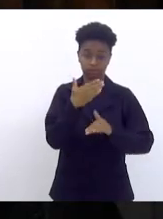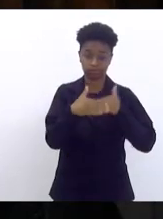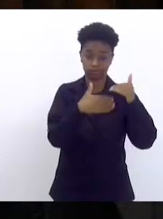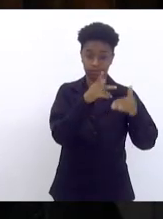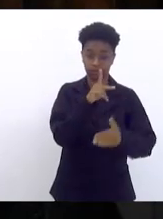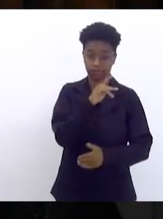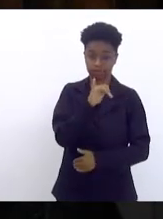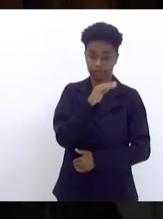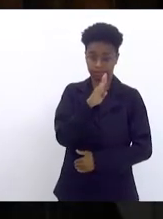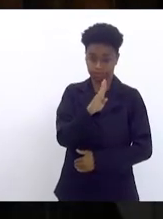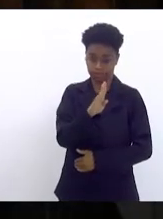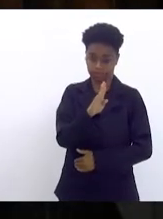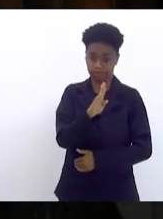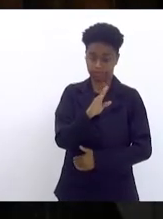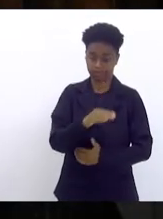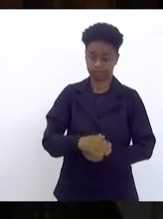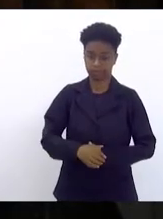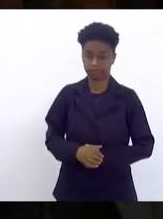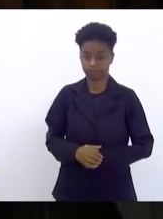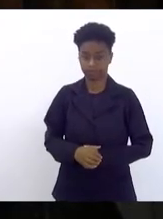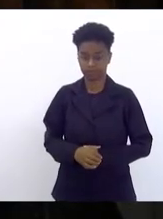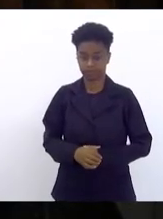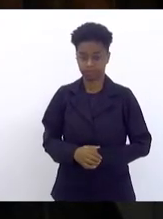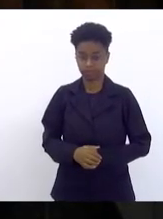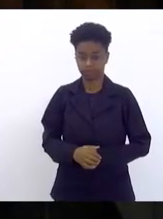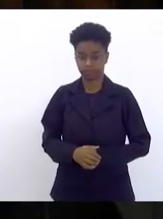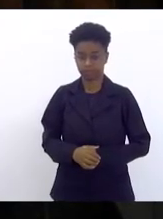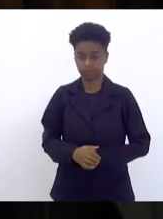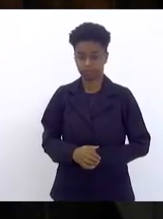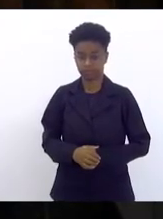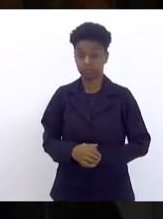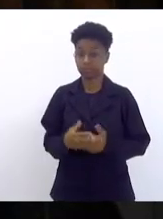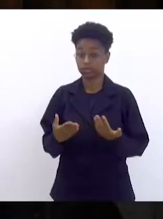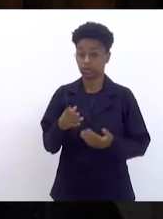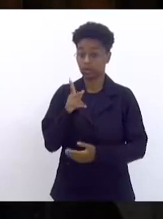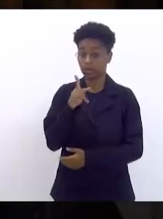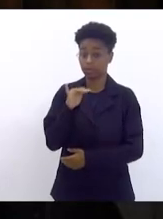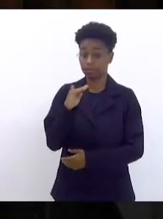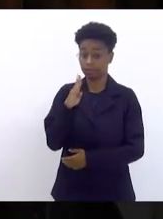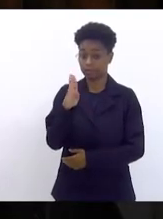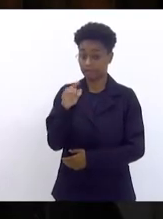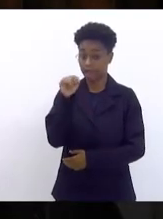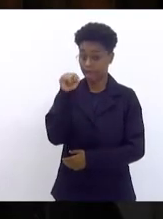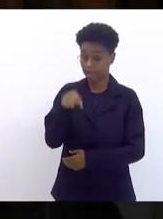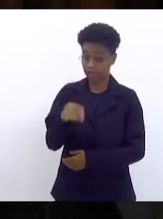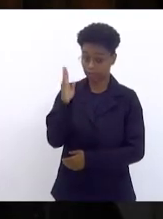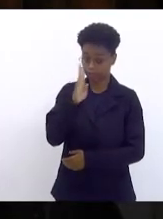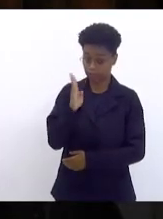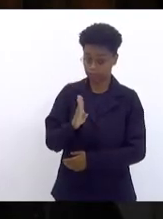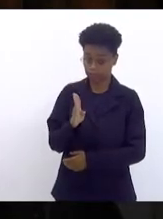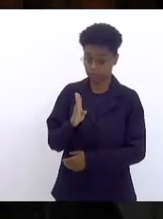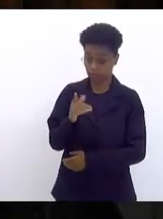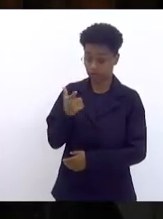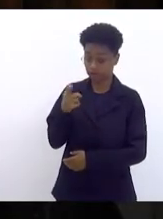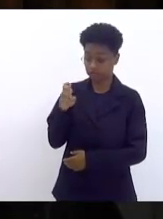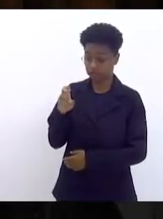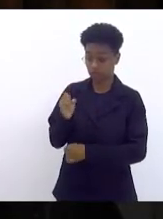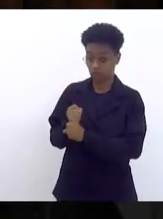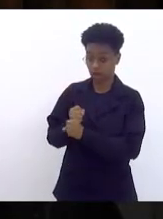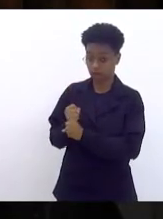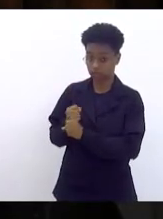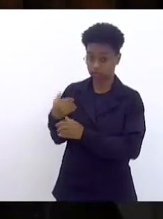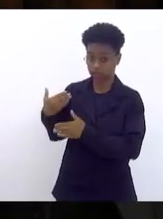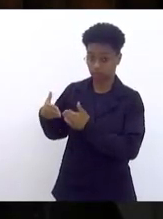interno bruto do seu país. O PIB brasileiro nos últimos 25 anos